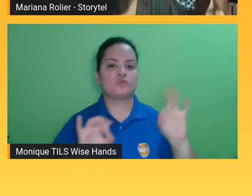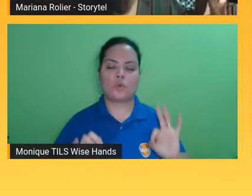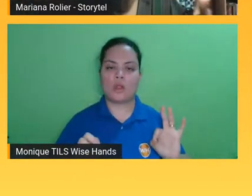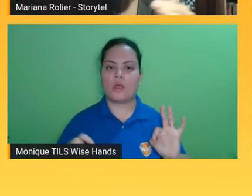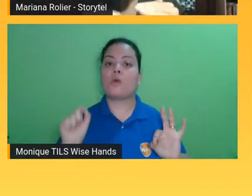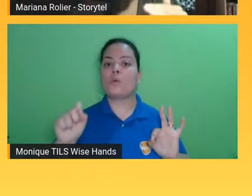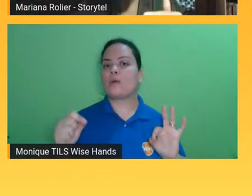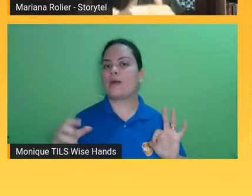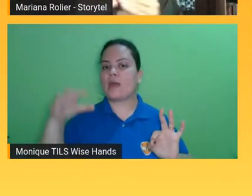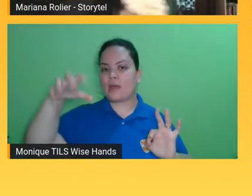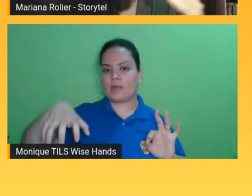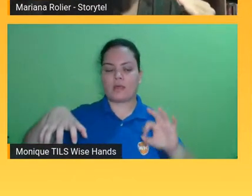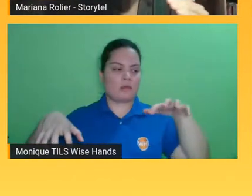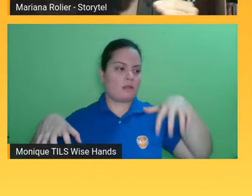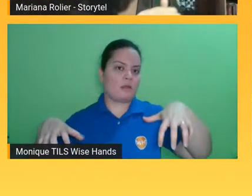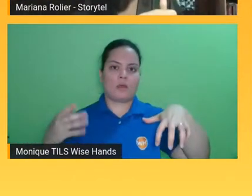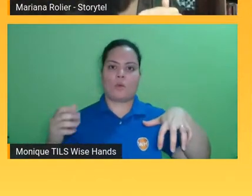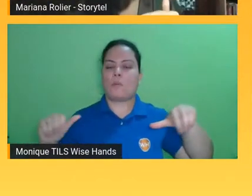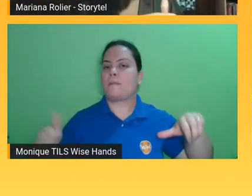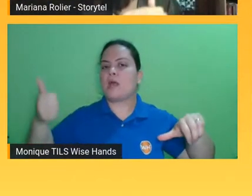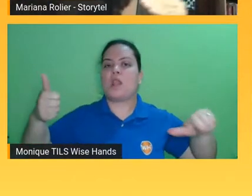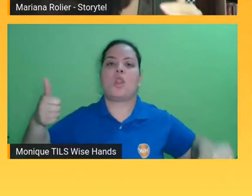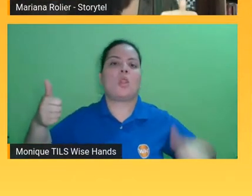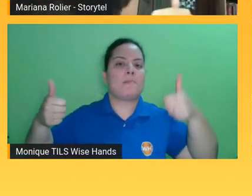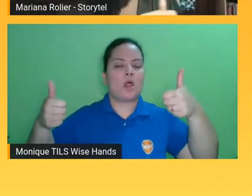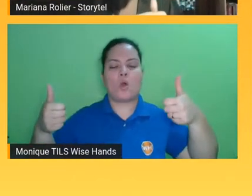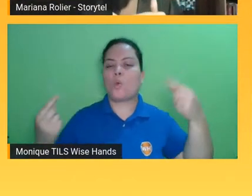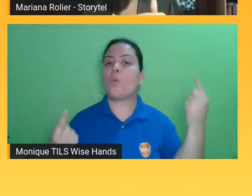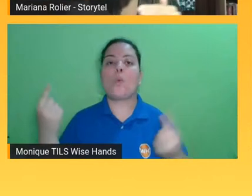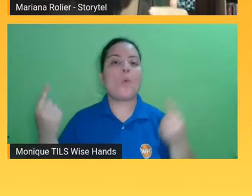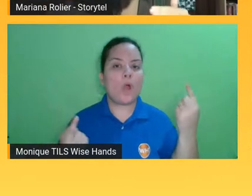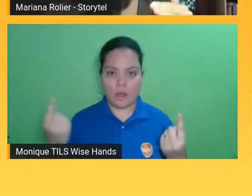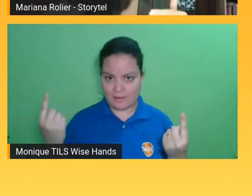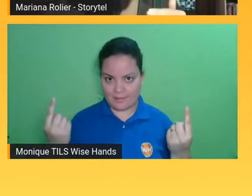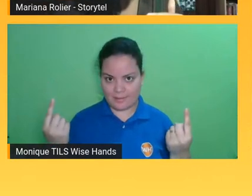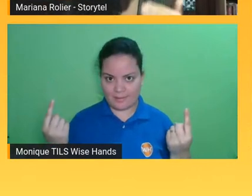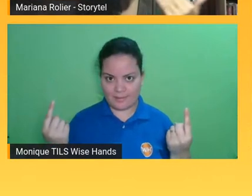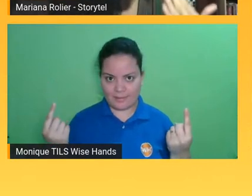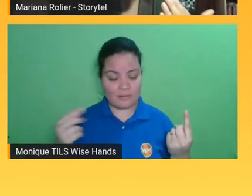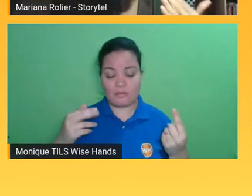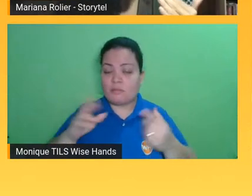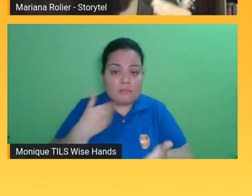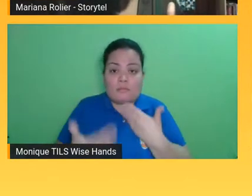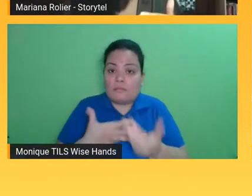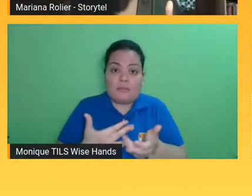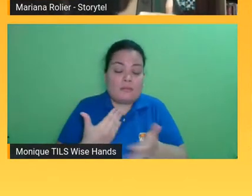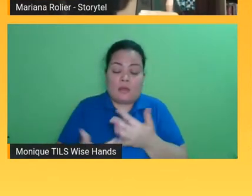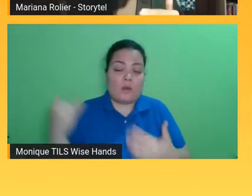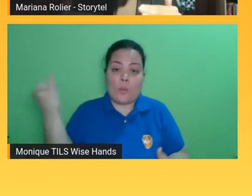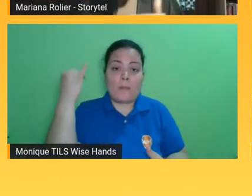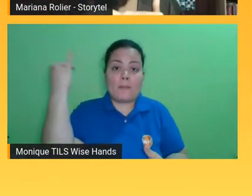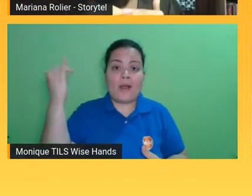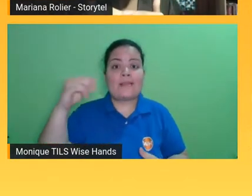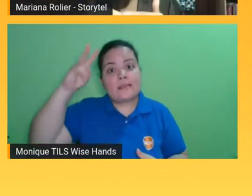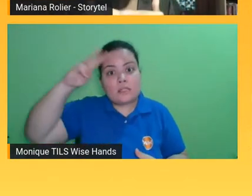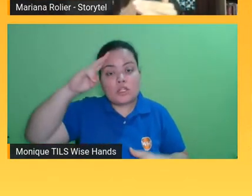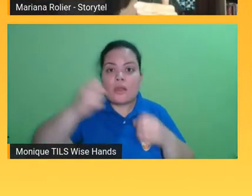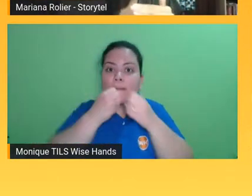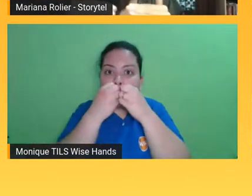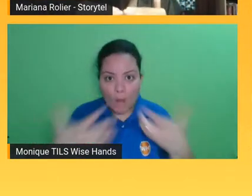áudio quanto o filme não importa você tem uma boa história e não importa qual é a mídia que você vai escolher desde que você acesse quanto mais